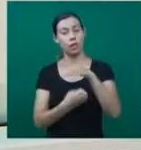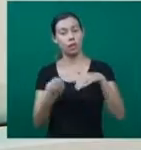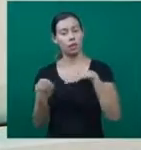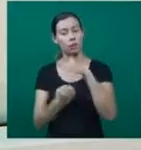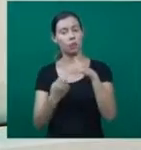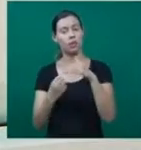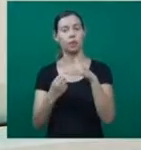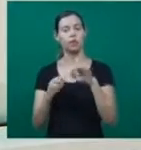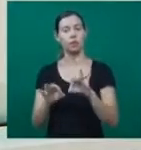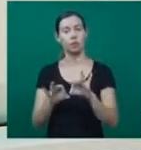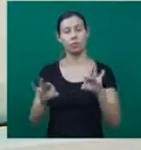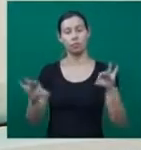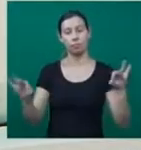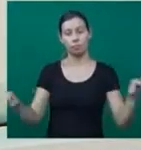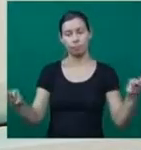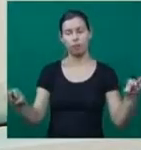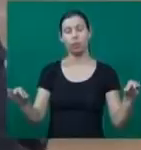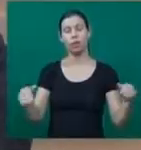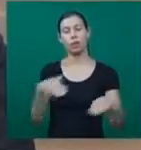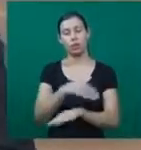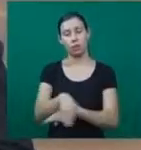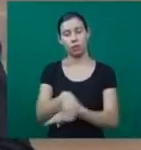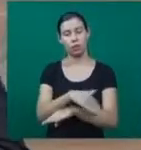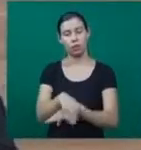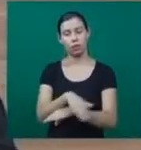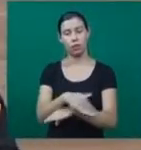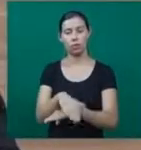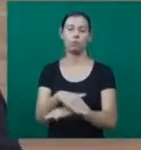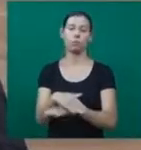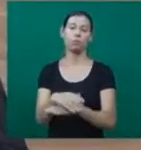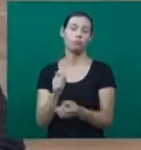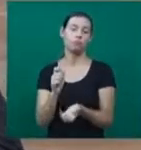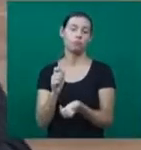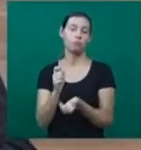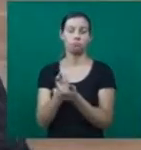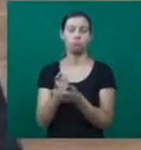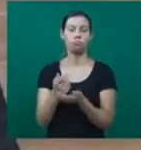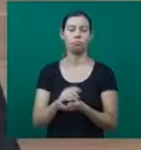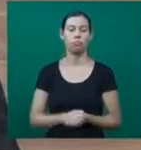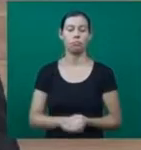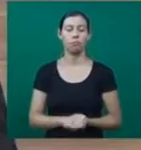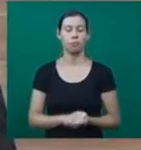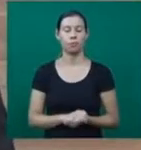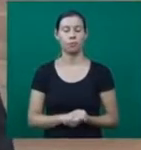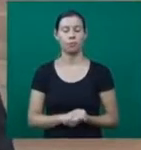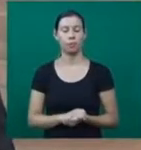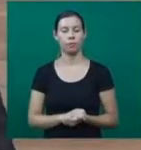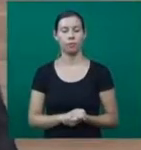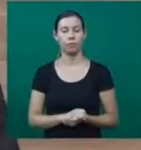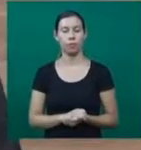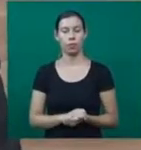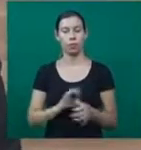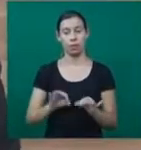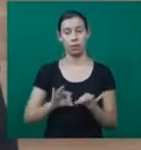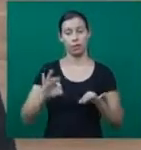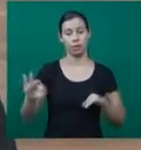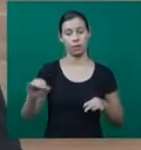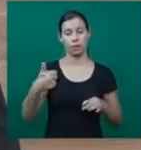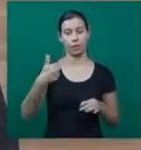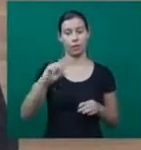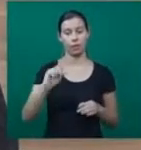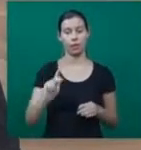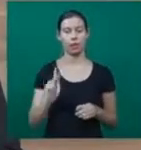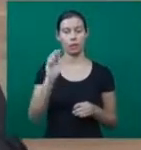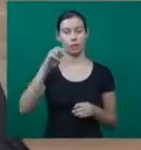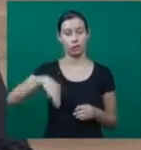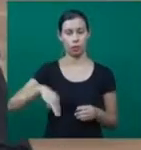BRs 364 e 365. Estima-se que a cada 100 quilômetros será cobrado um valor de aproximadamente R